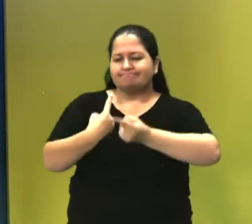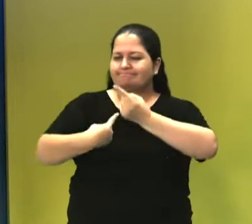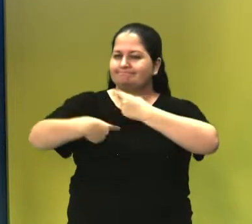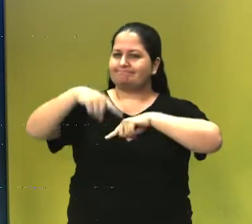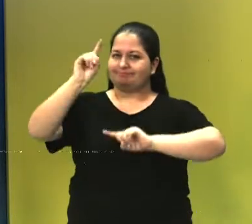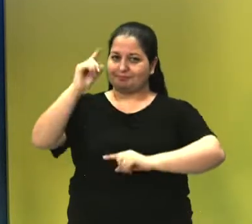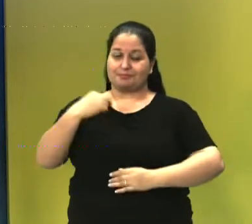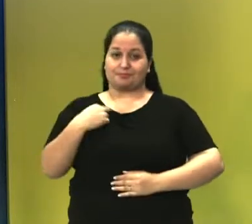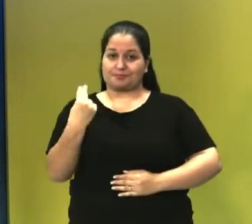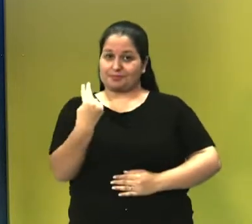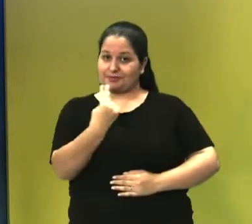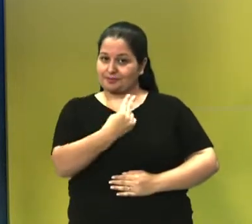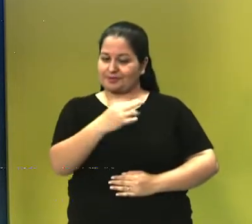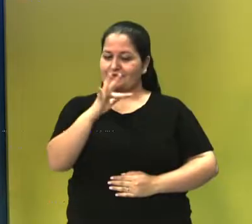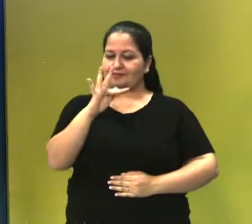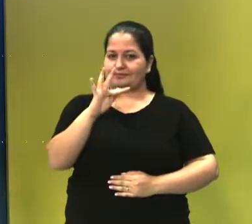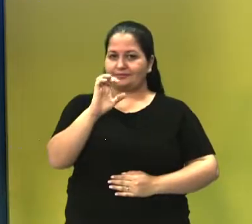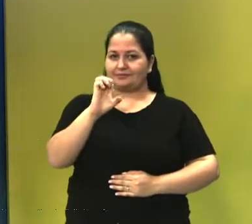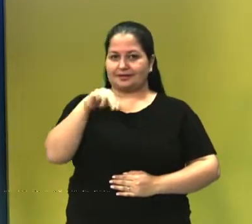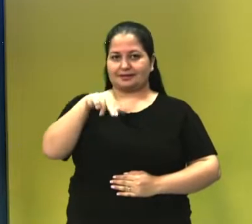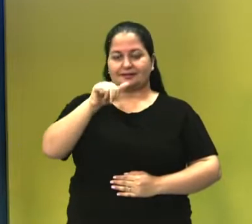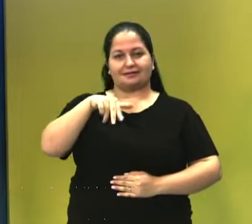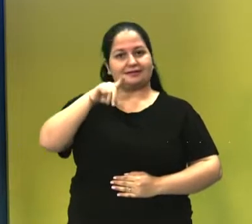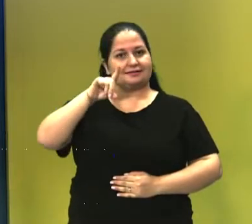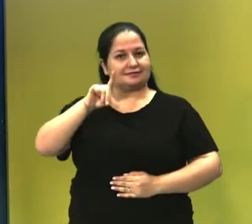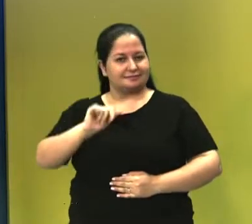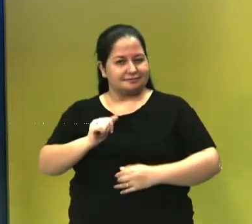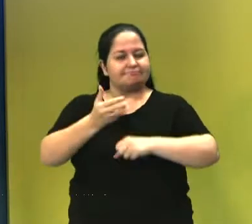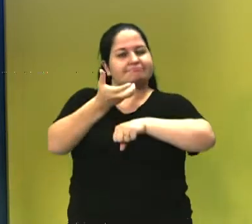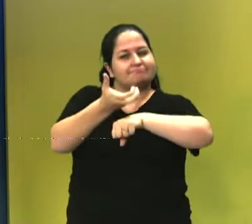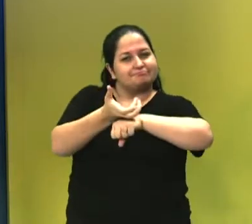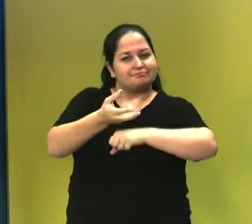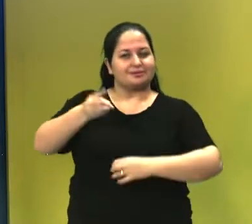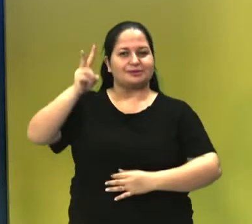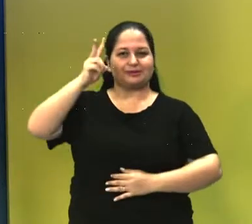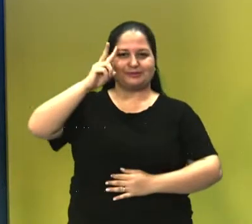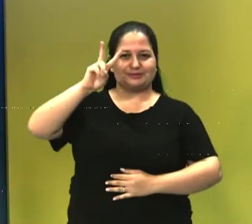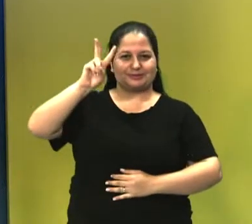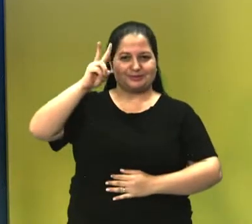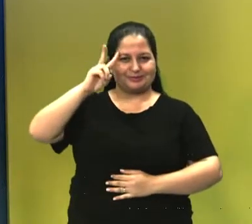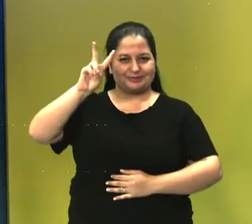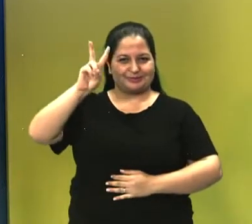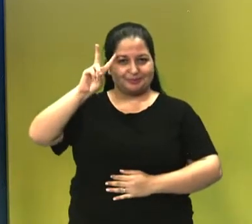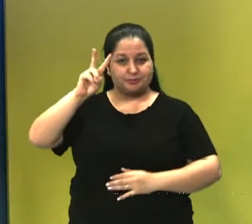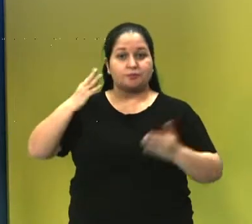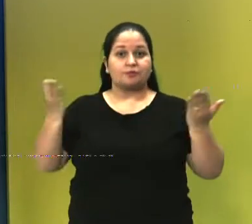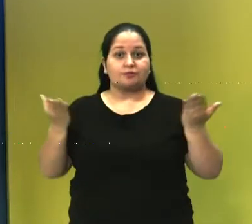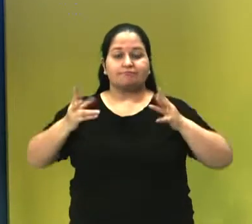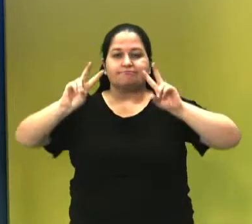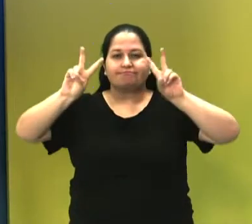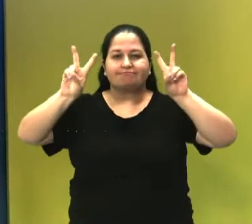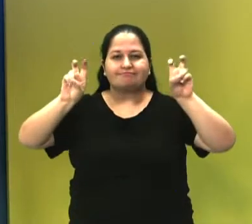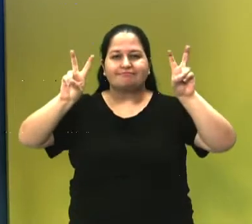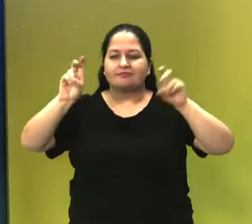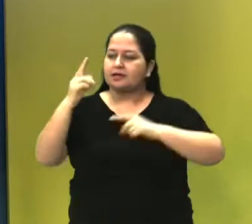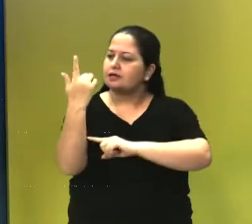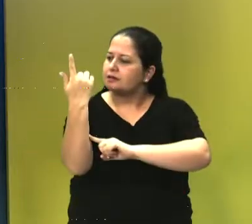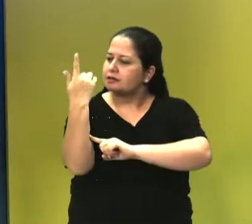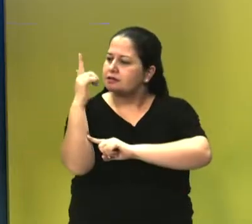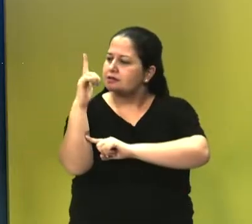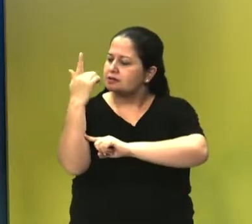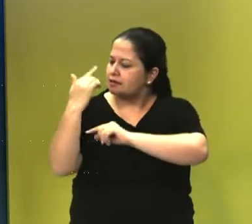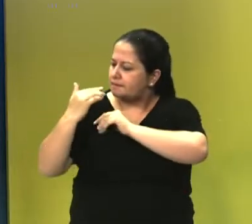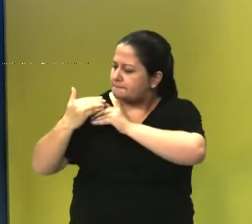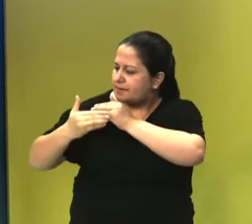Eu sou Fernanda Cerbeto, sua professora de História. E o tema da nossa aula de hoje é Goiânia em Construção.